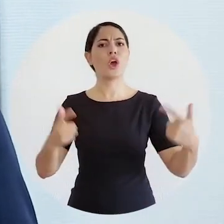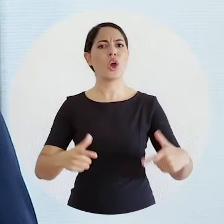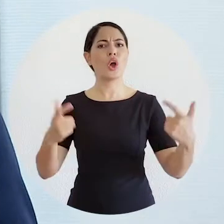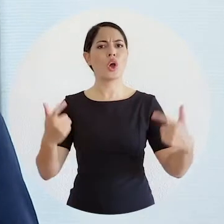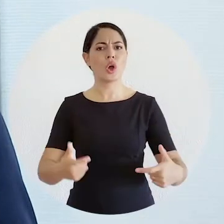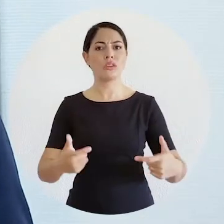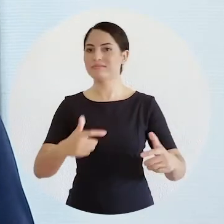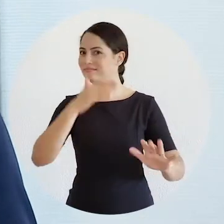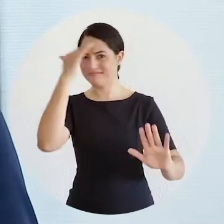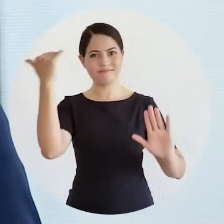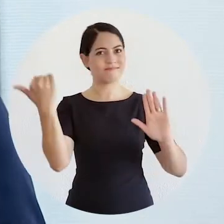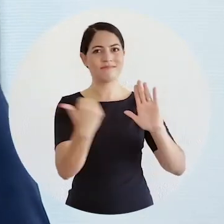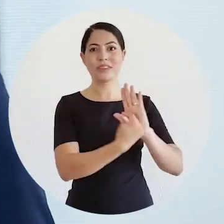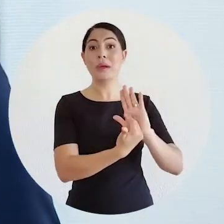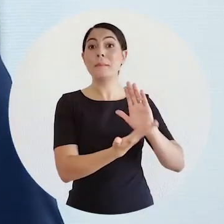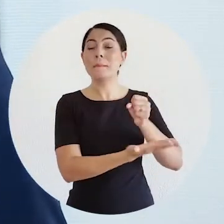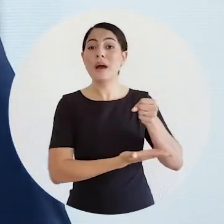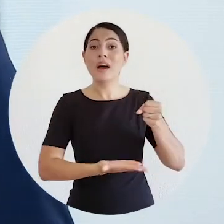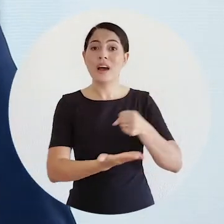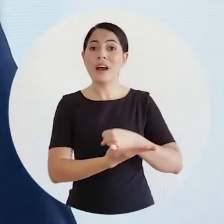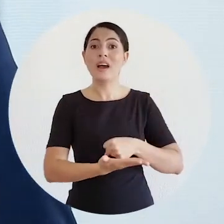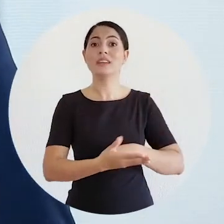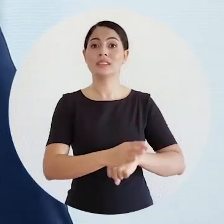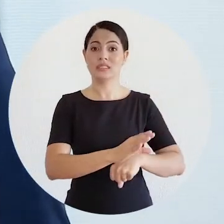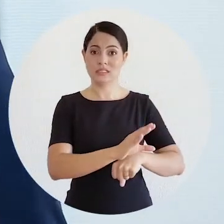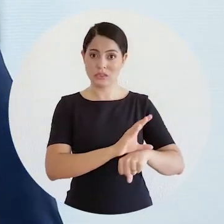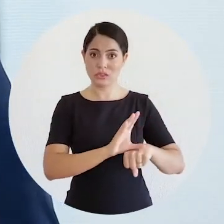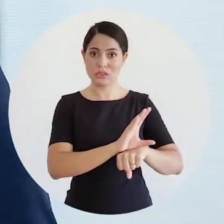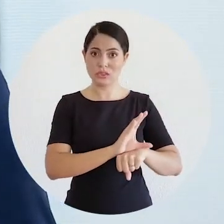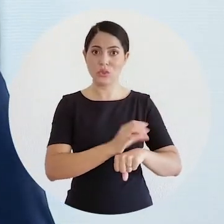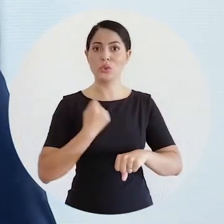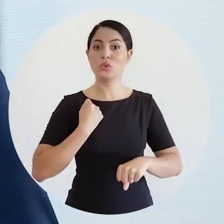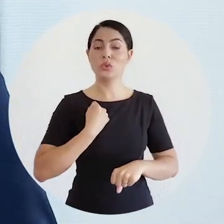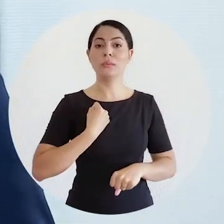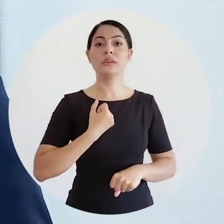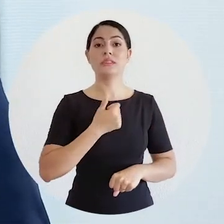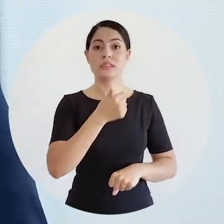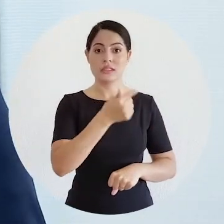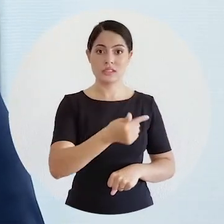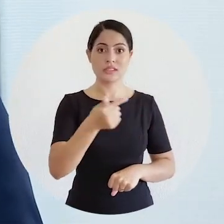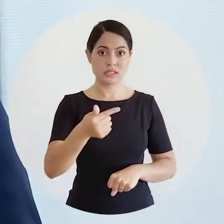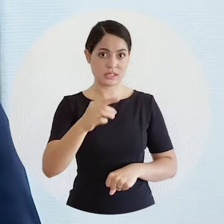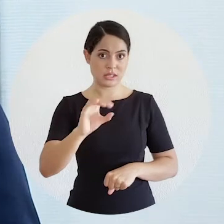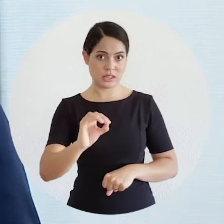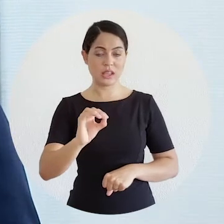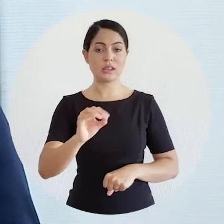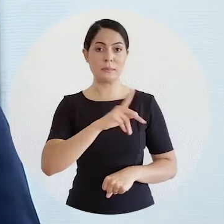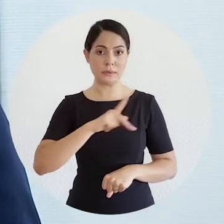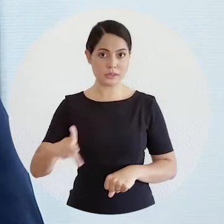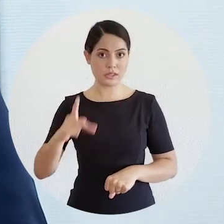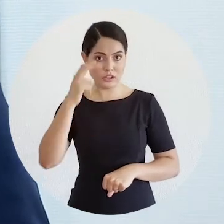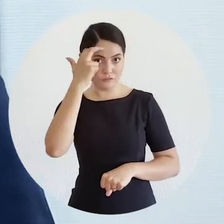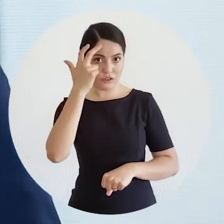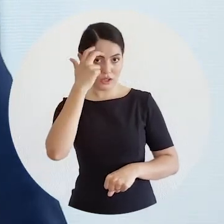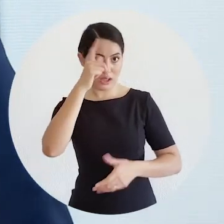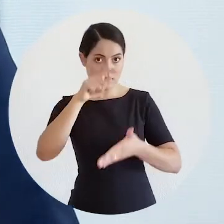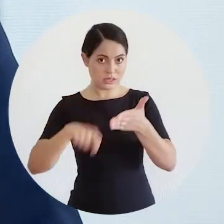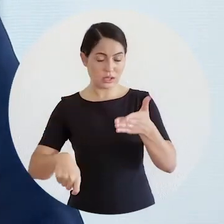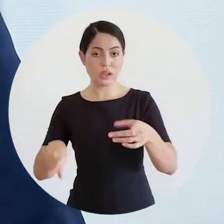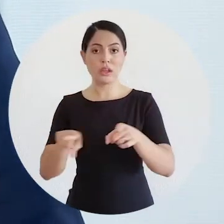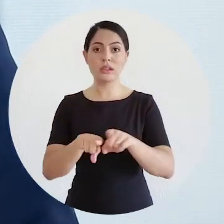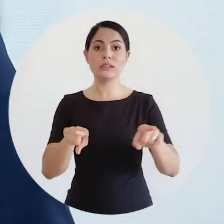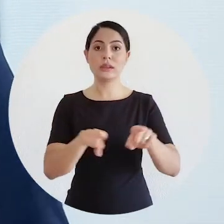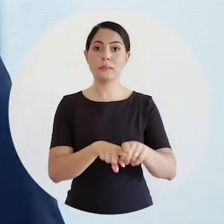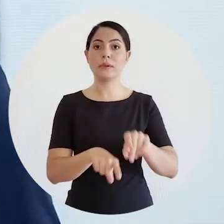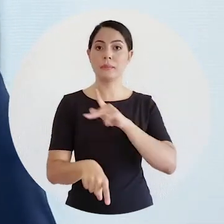Ordem na argüição de descumprimento de Preceito Fundamental 770, que foi assinada pelo presidente nacional da OAB, Felipe Santa